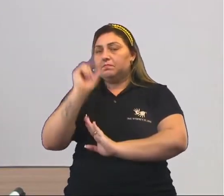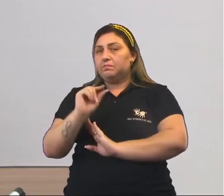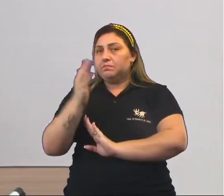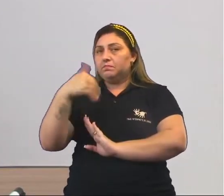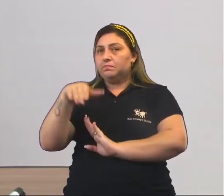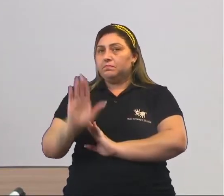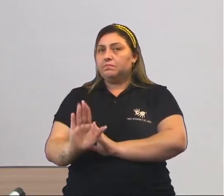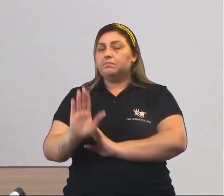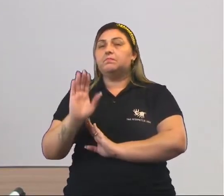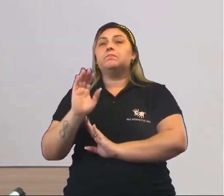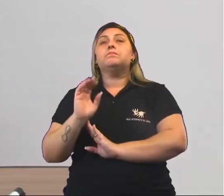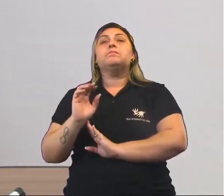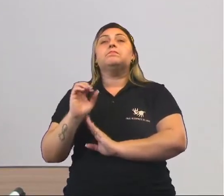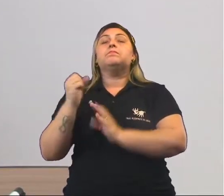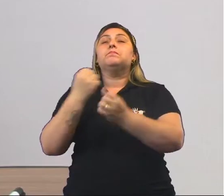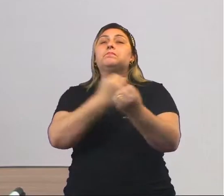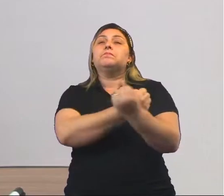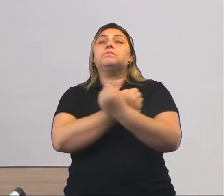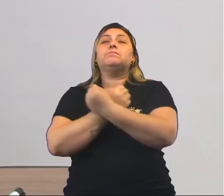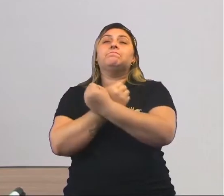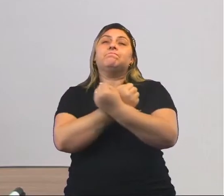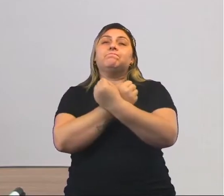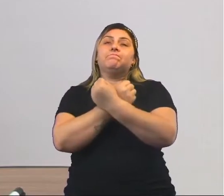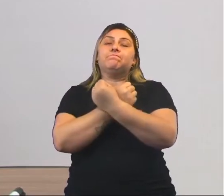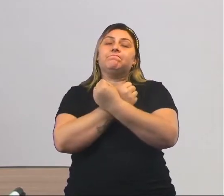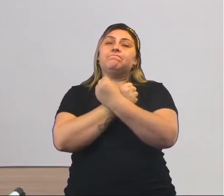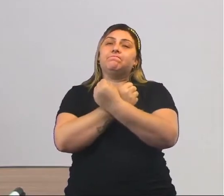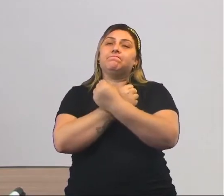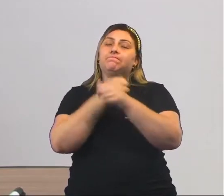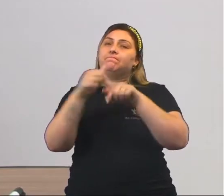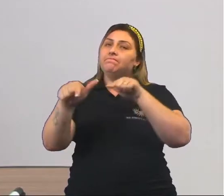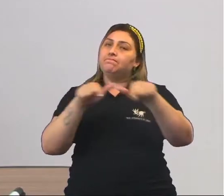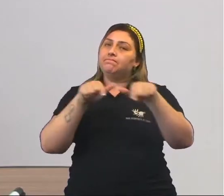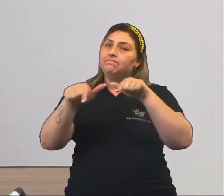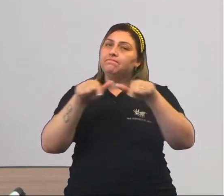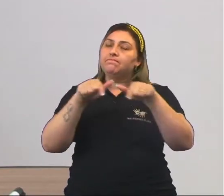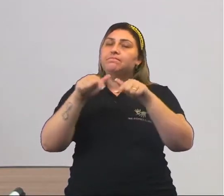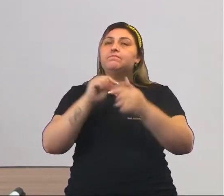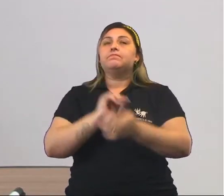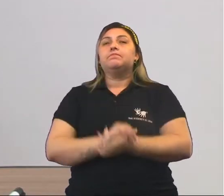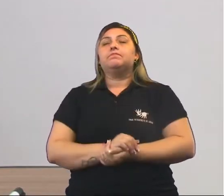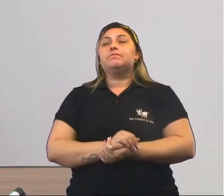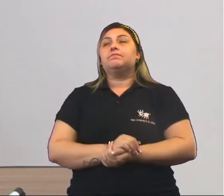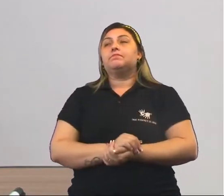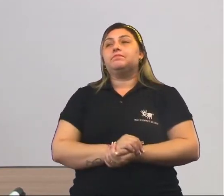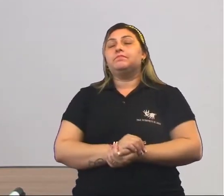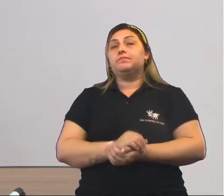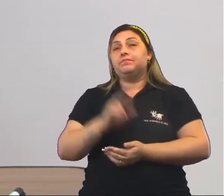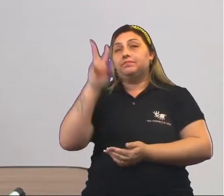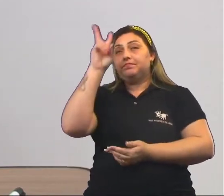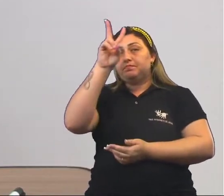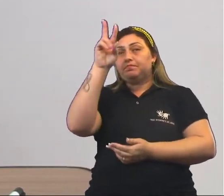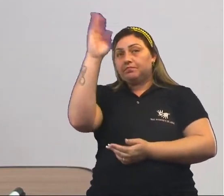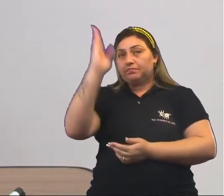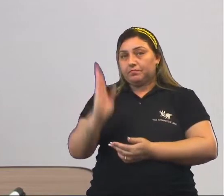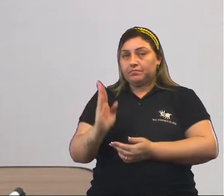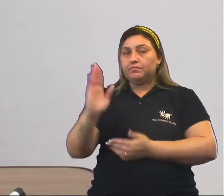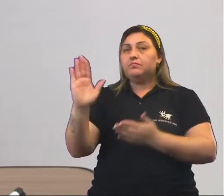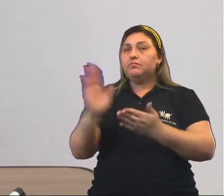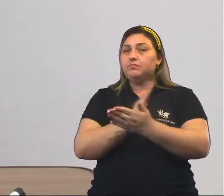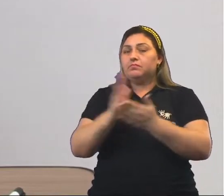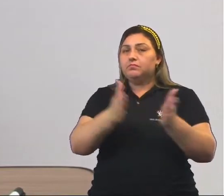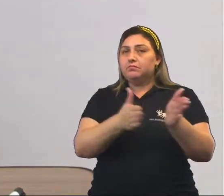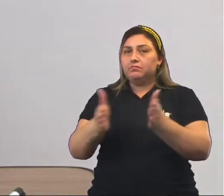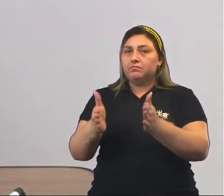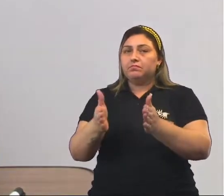mais sobre essa escravidão, esse tipo de trabalho. A gente entendeu um pouco nisso, da história do Brasil, em alguns aspectos. Tá